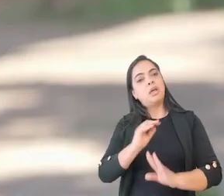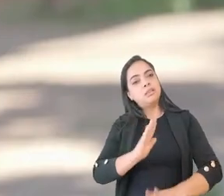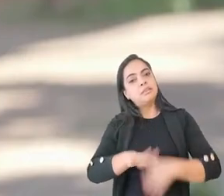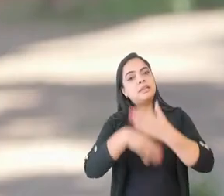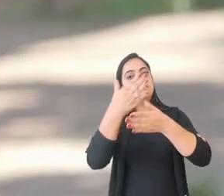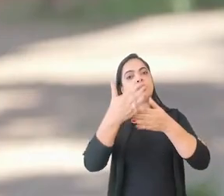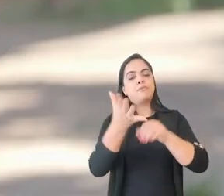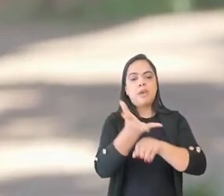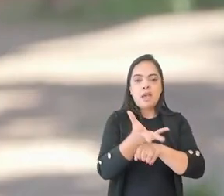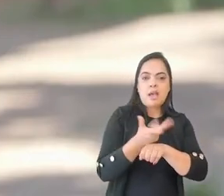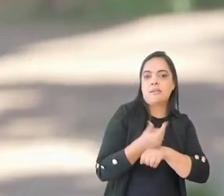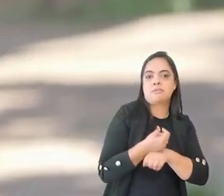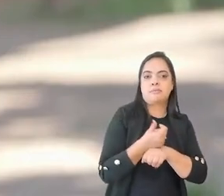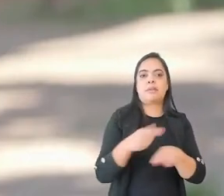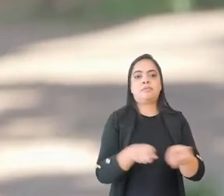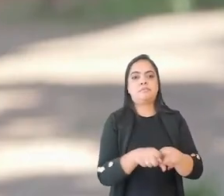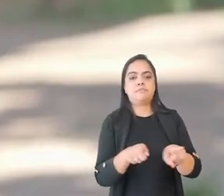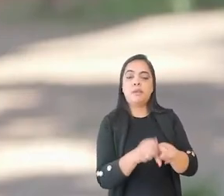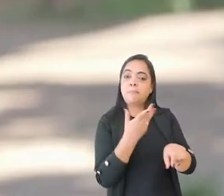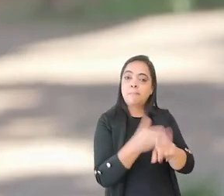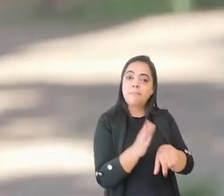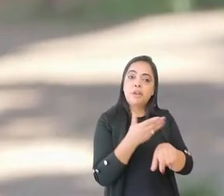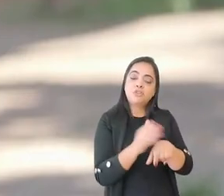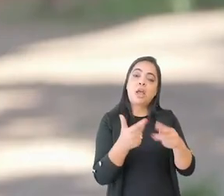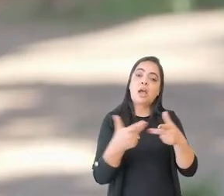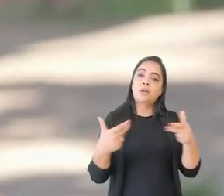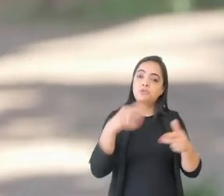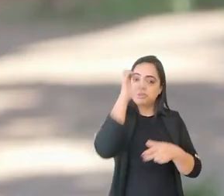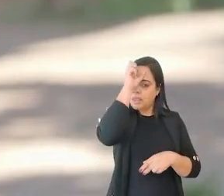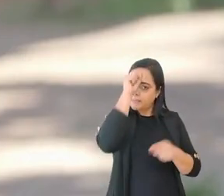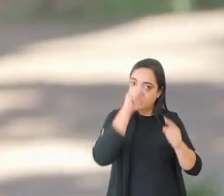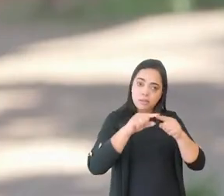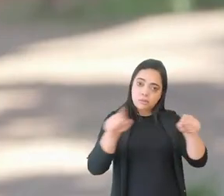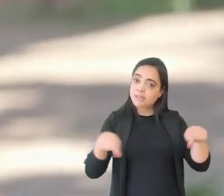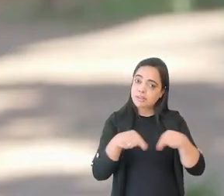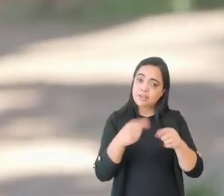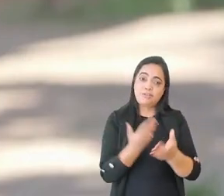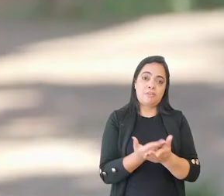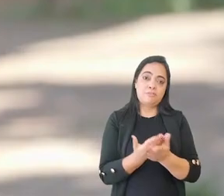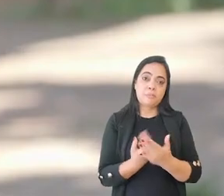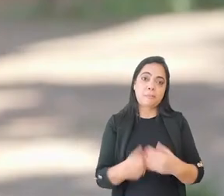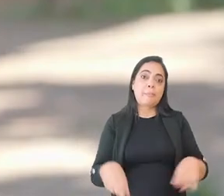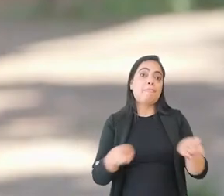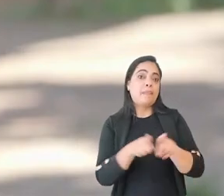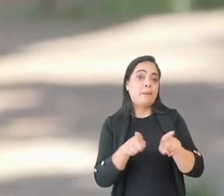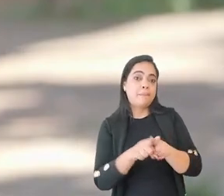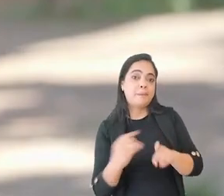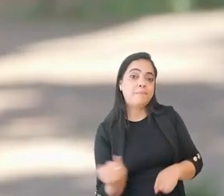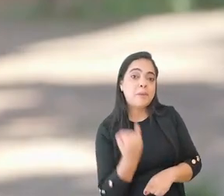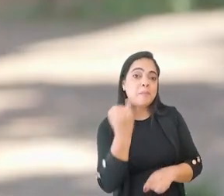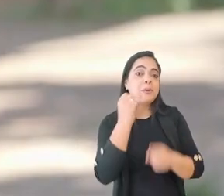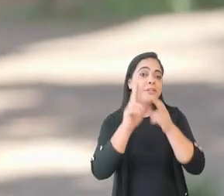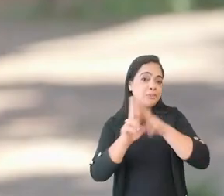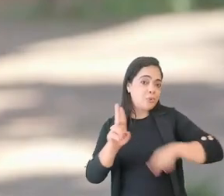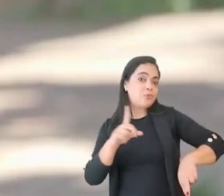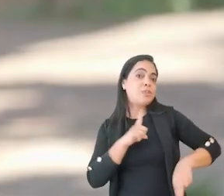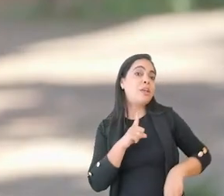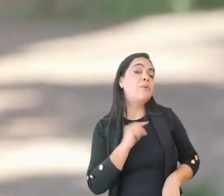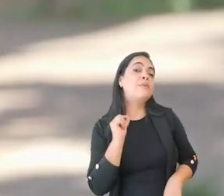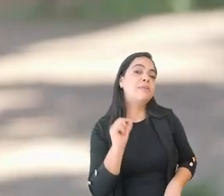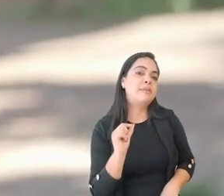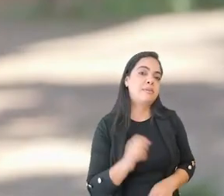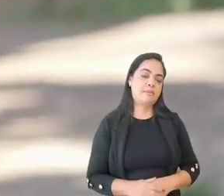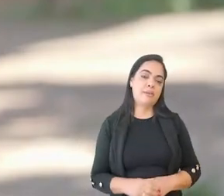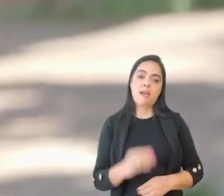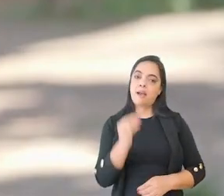desenvolver essas habilidades e exercitar tudo aquilo que ele aprende em sala de aula. Outra coisa muito importante que a UFA oferece também